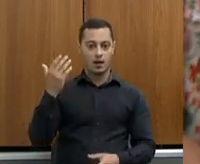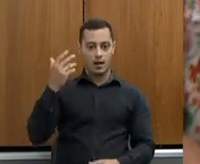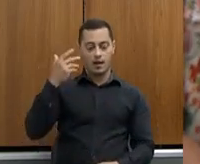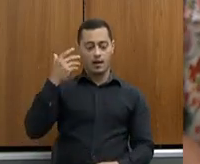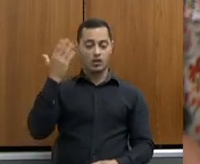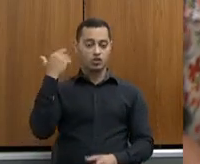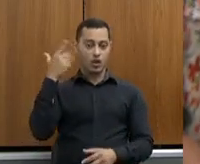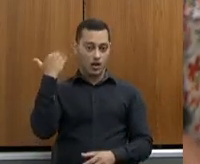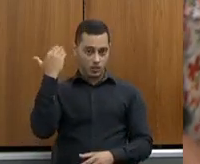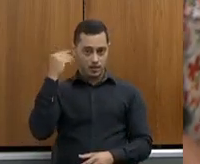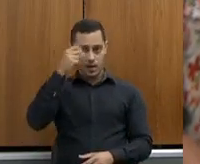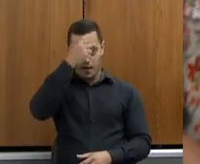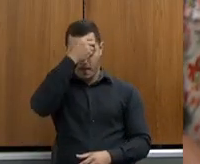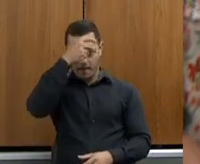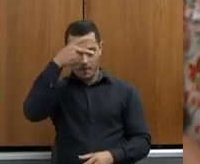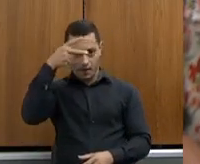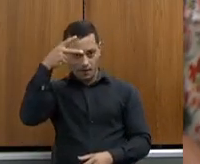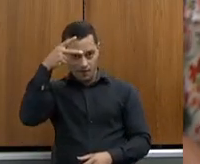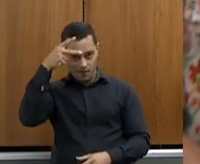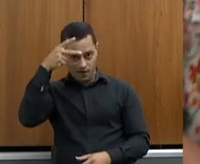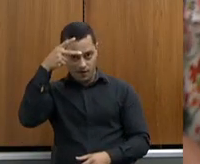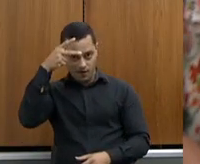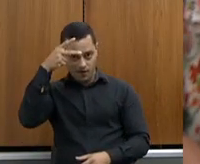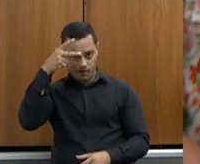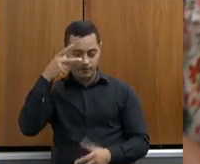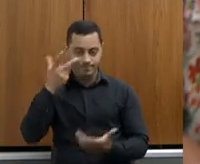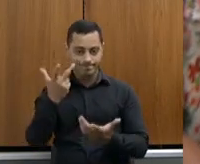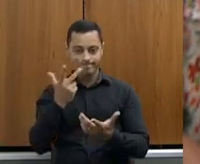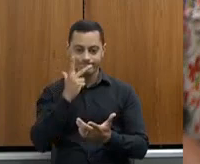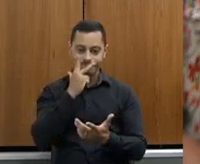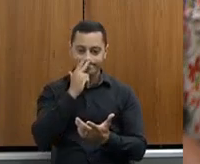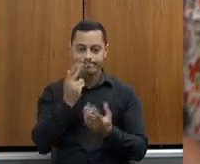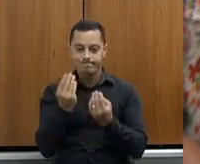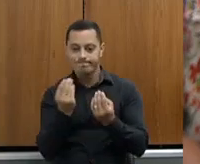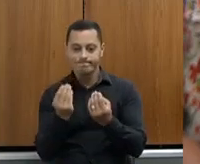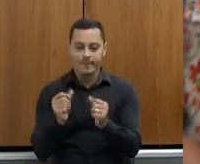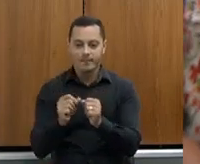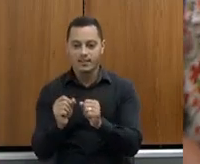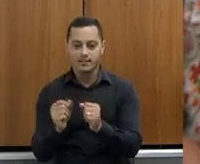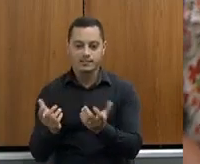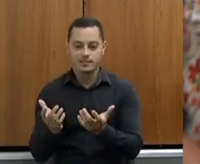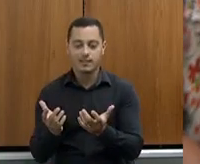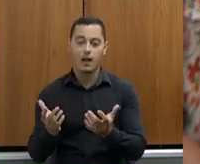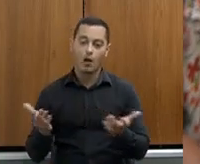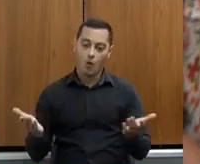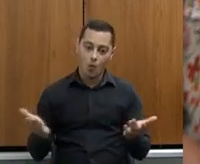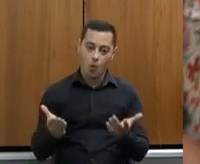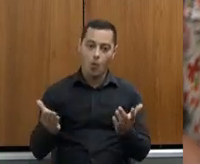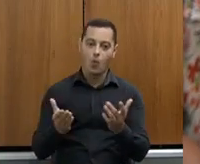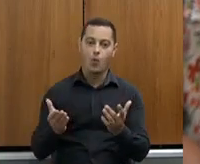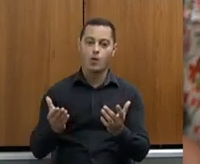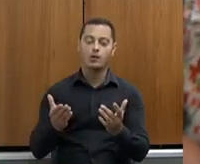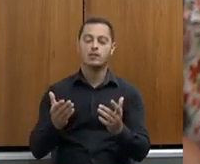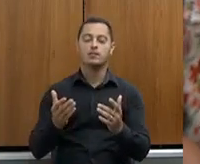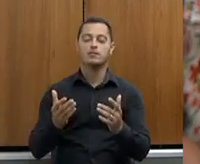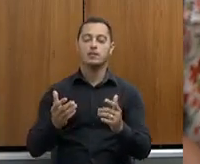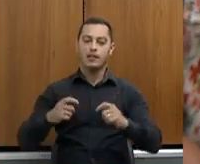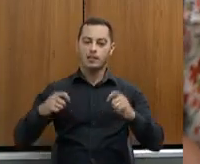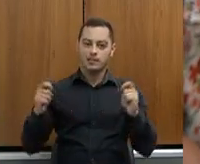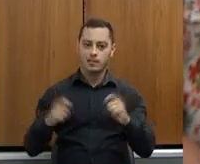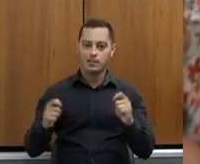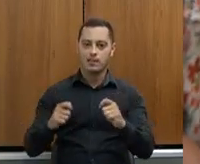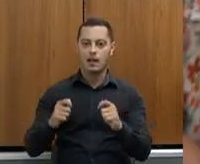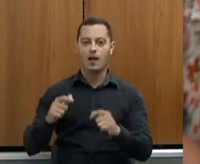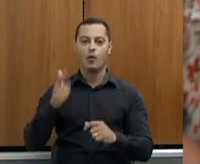montar serviço de inspeção municipal tirava era voto. Hoje ele entende que garantir a questão do alimento de qualidade na ponta, tendo profissionais